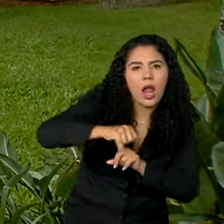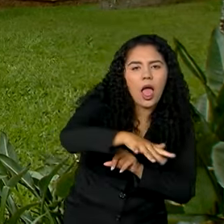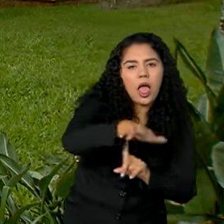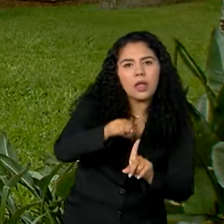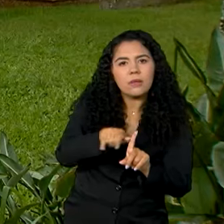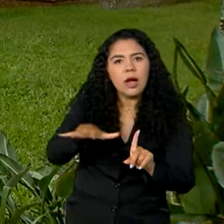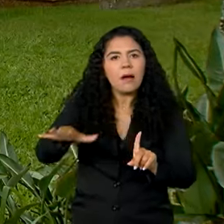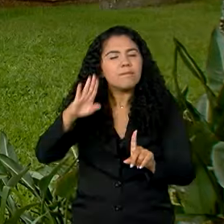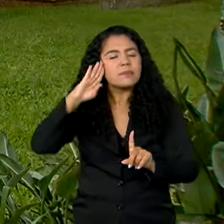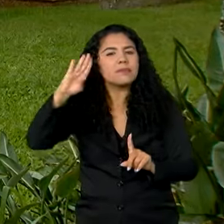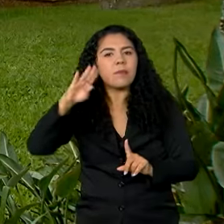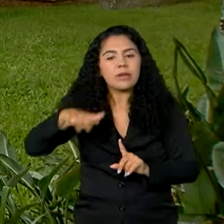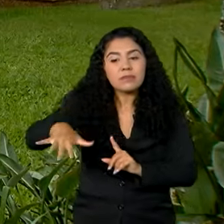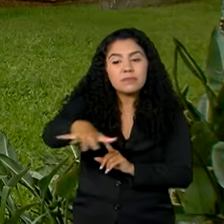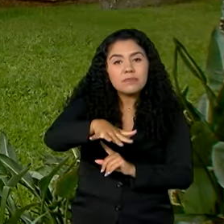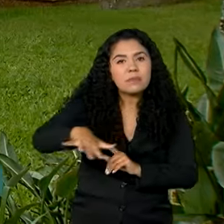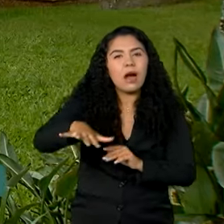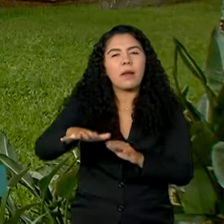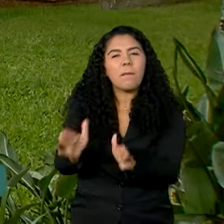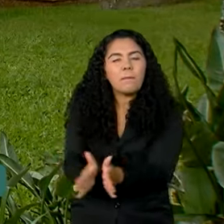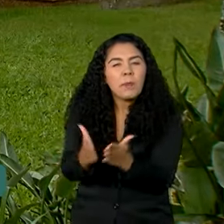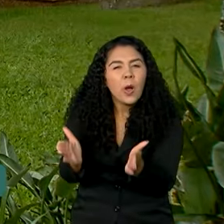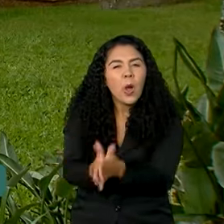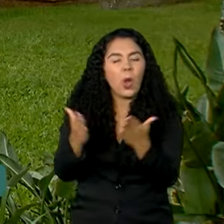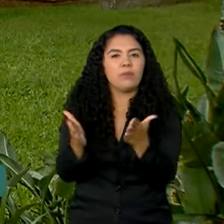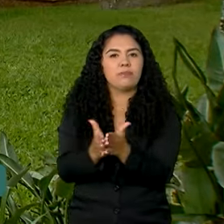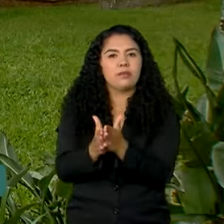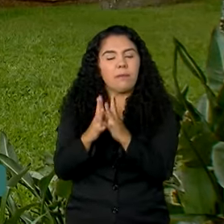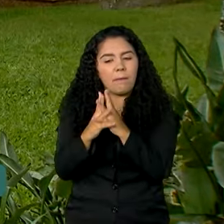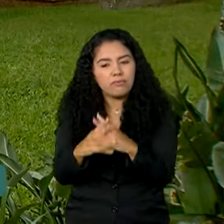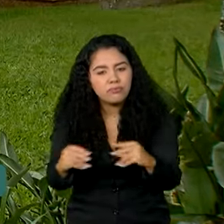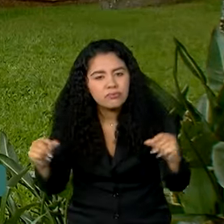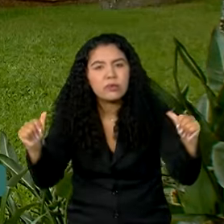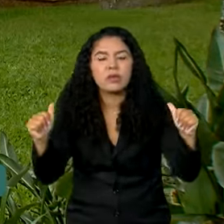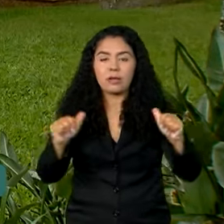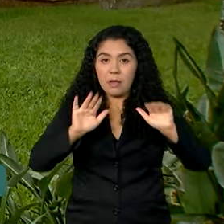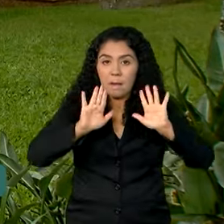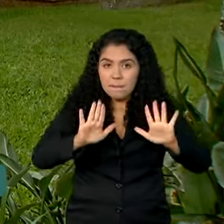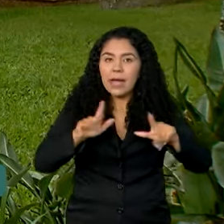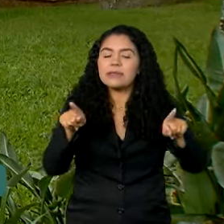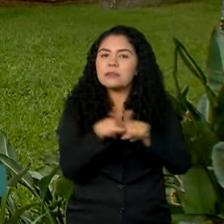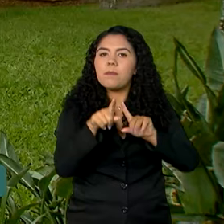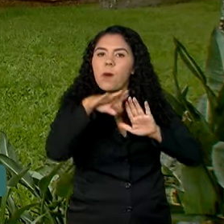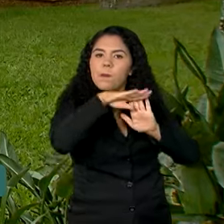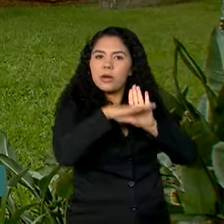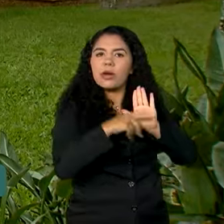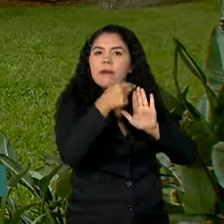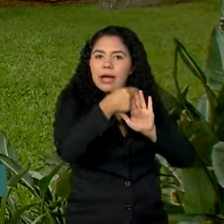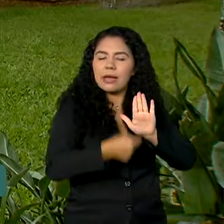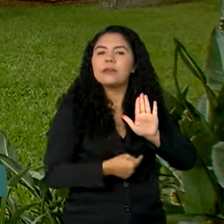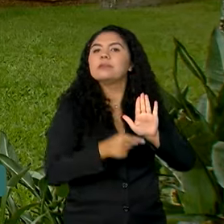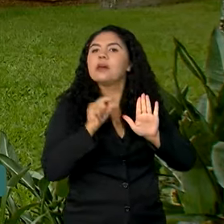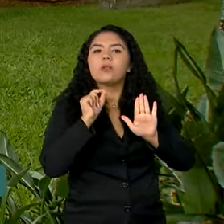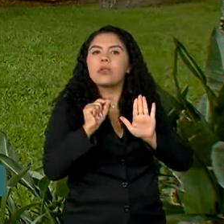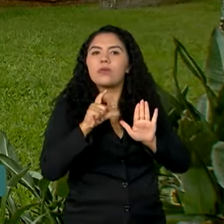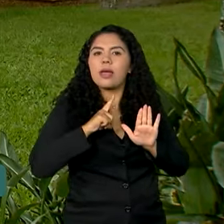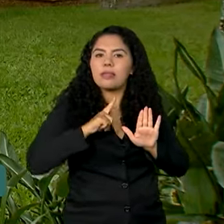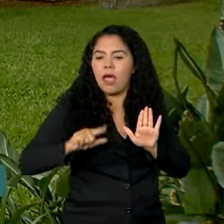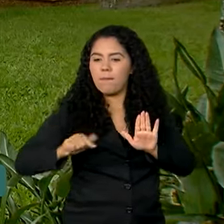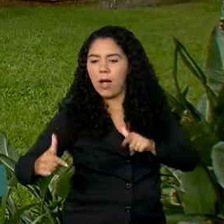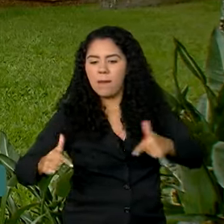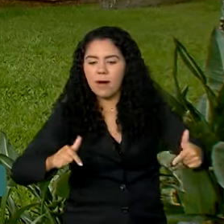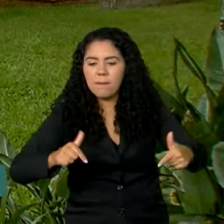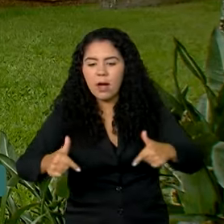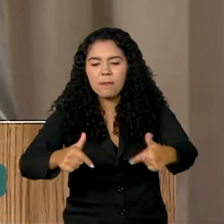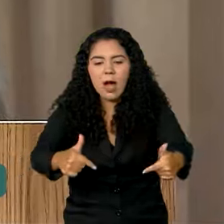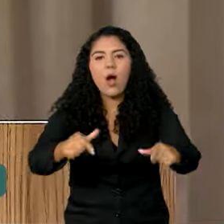quem vive em áreas mais pobres. E além da área da saúde, esse programa também tem atuação em outras áreas, como saneamento básico